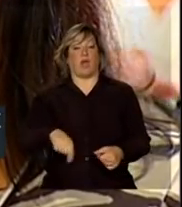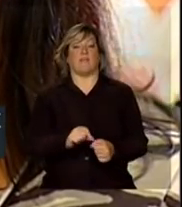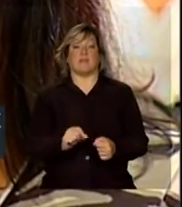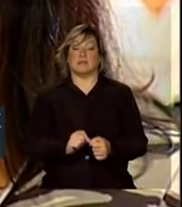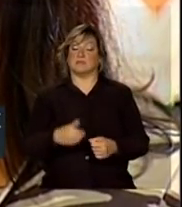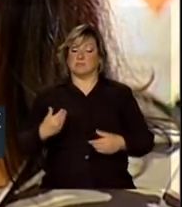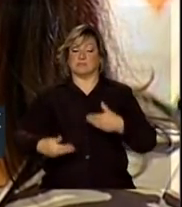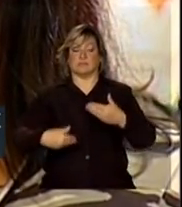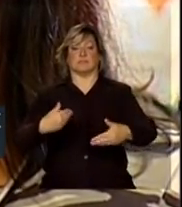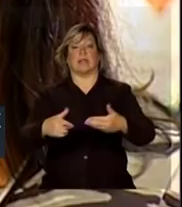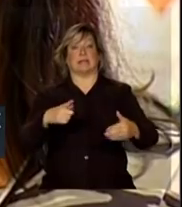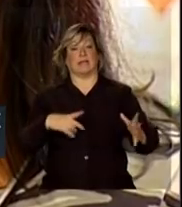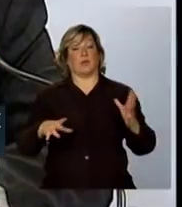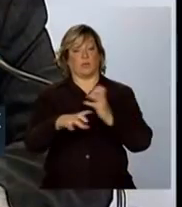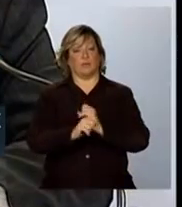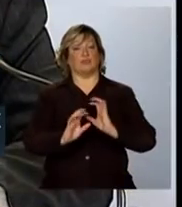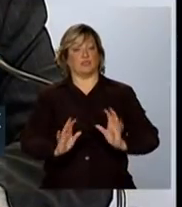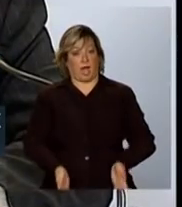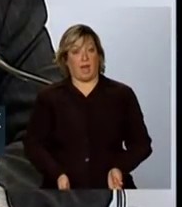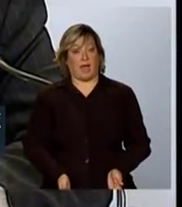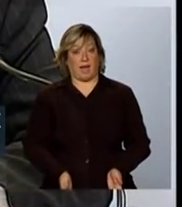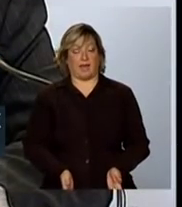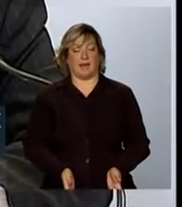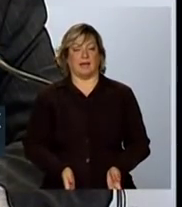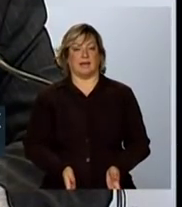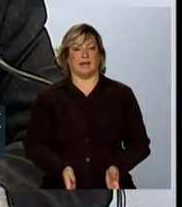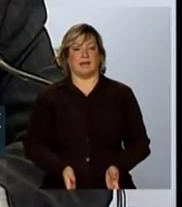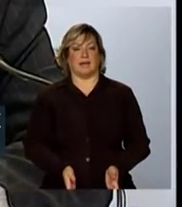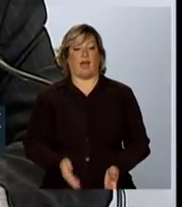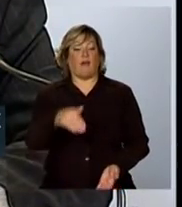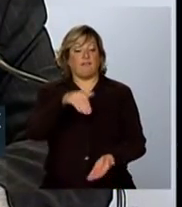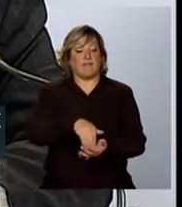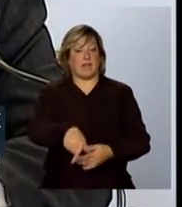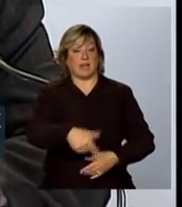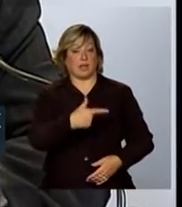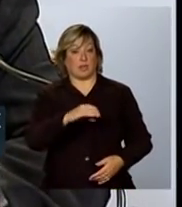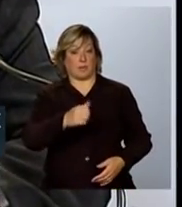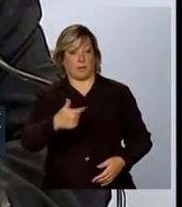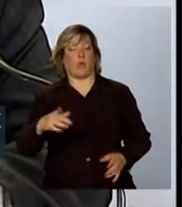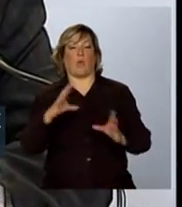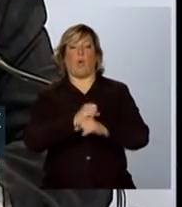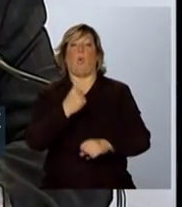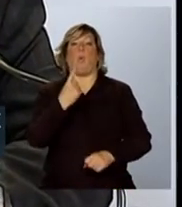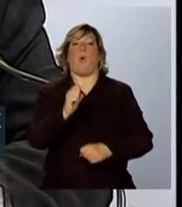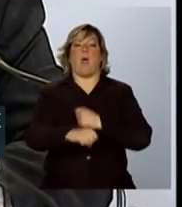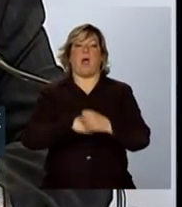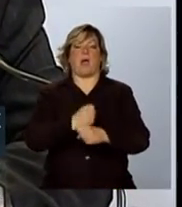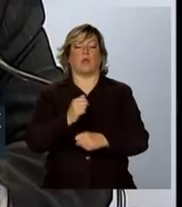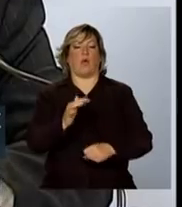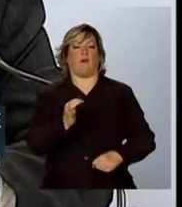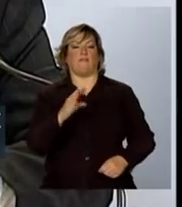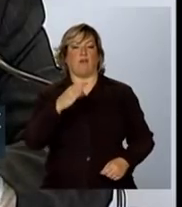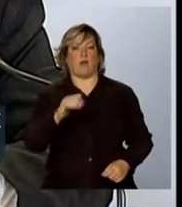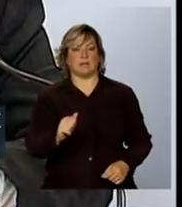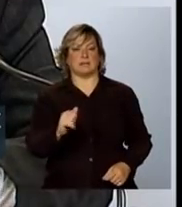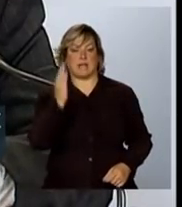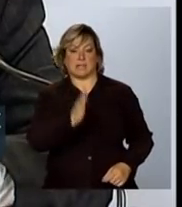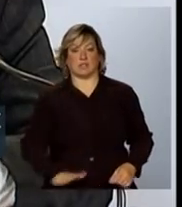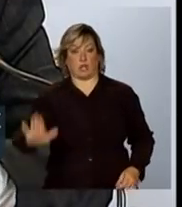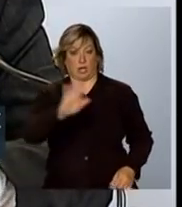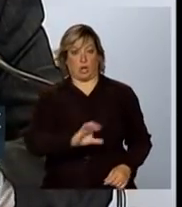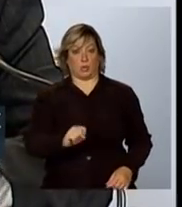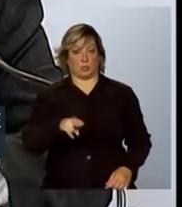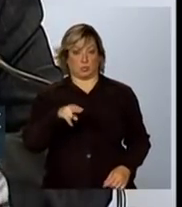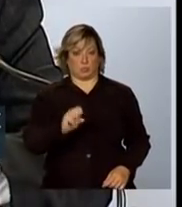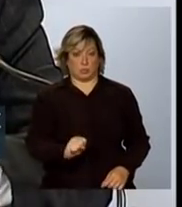estamos aí completando ao final desse ano já um ano de Força Nacional do SUS, que está trazendo